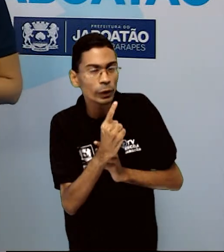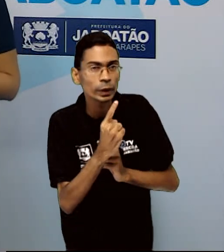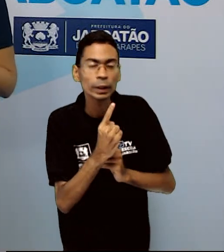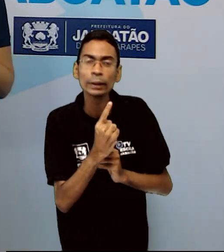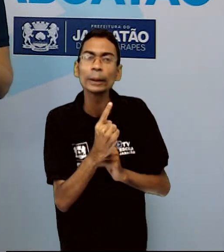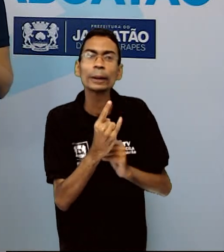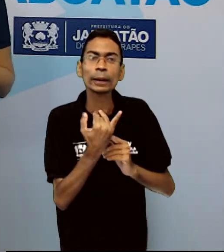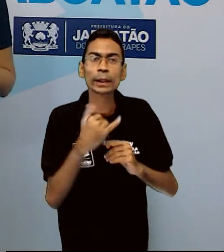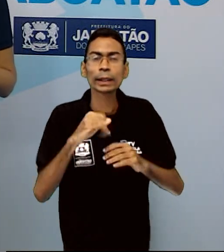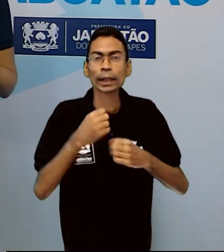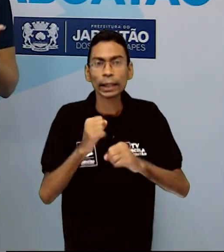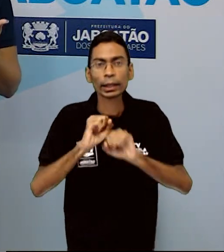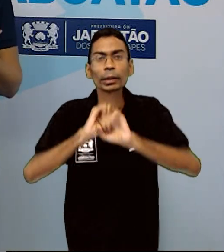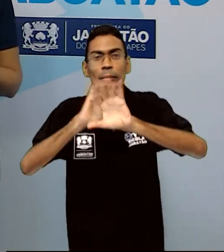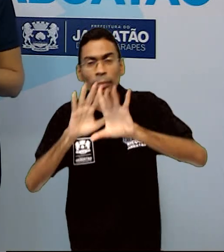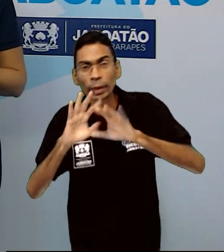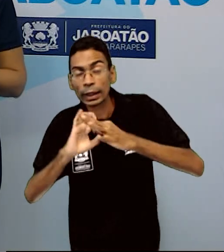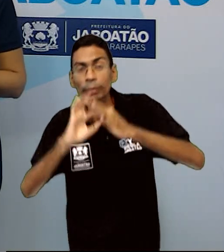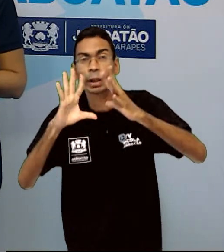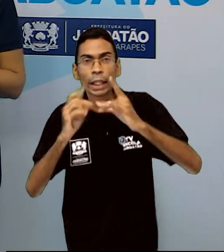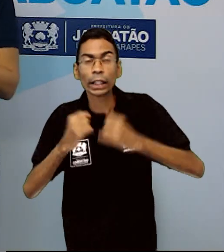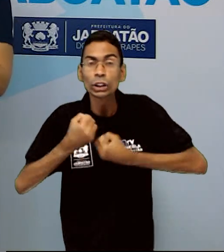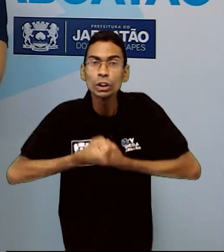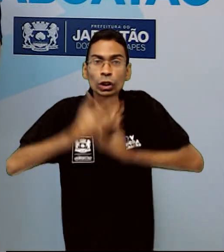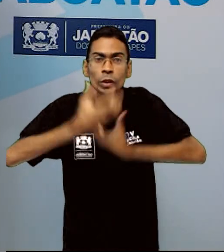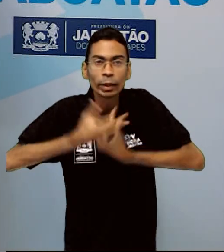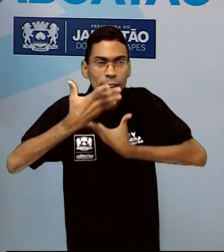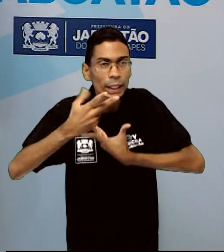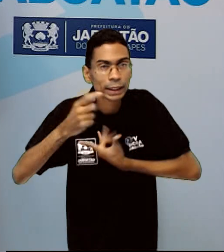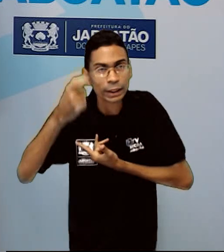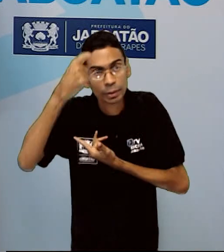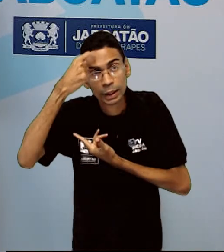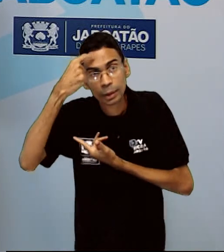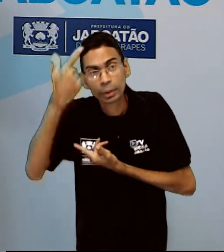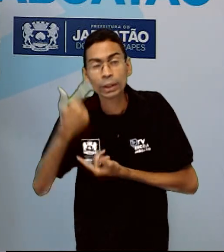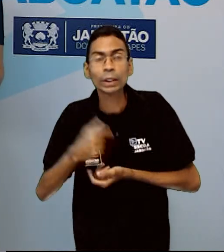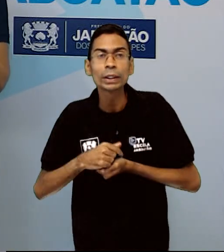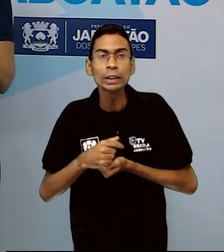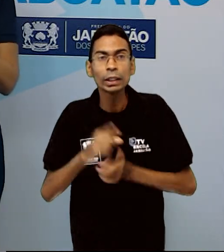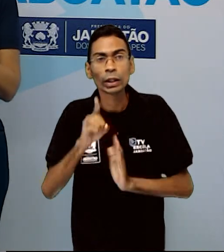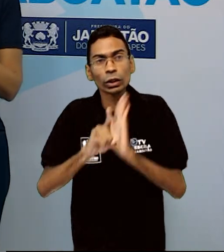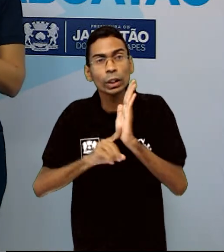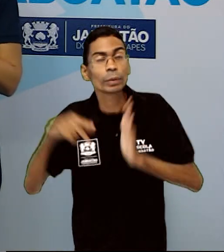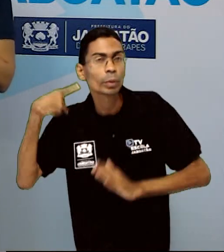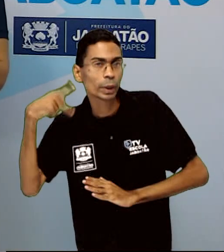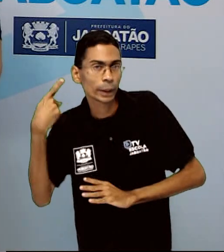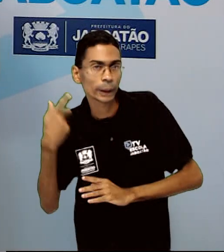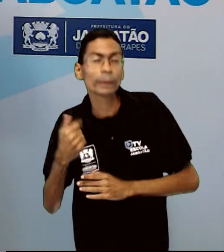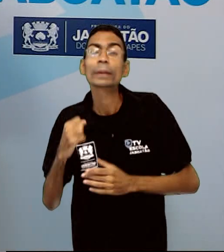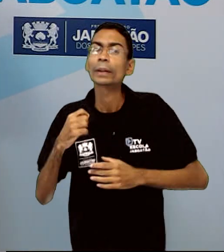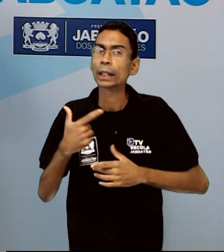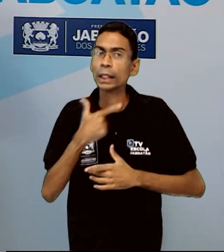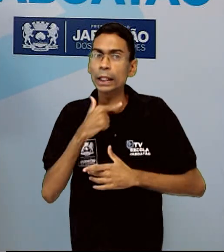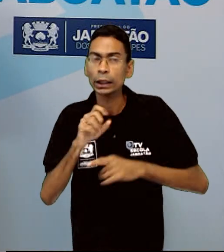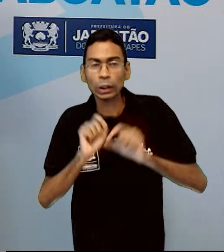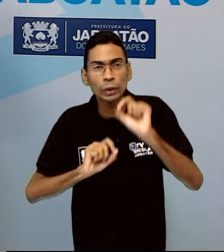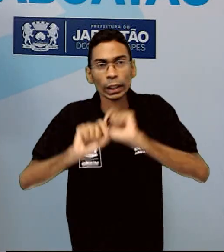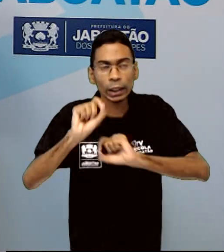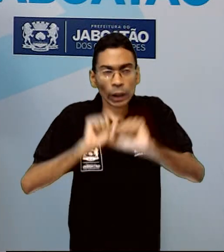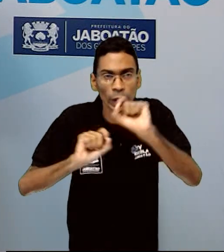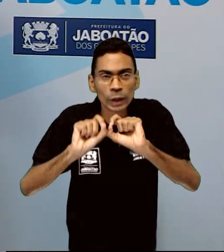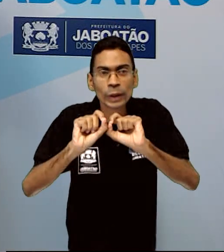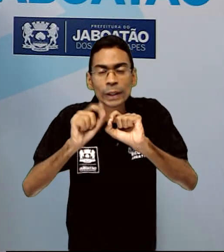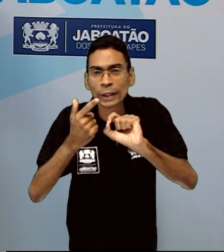liberdade de expressão e de pensamento. Já os direitos políticos garantem a participação do cidadão no